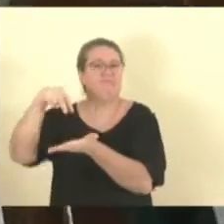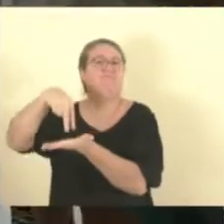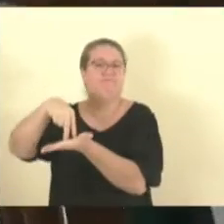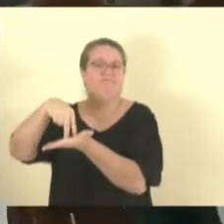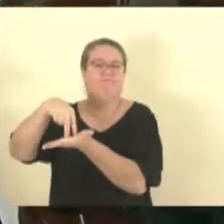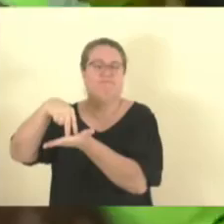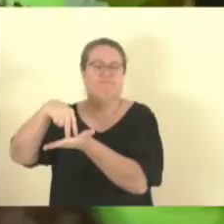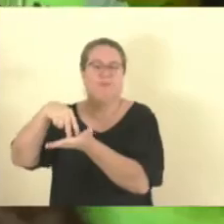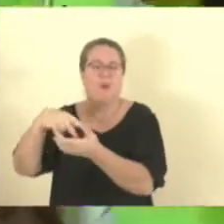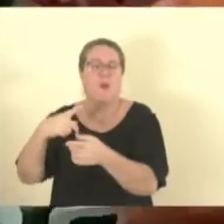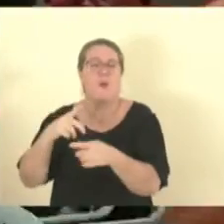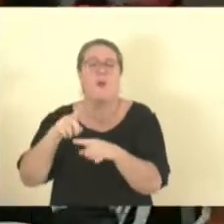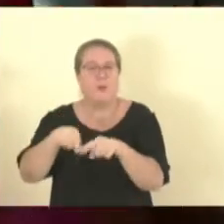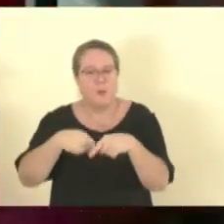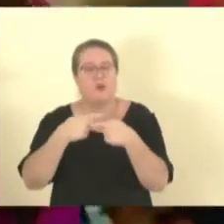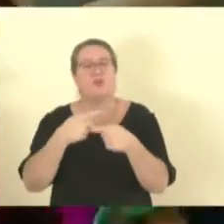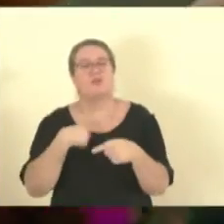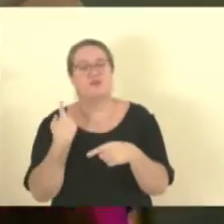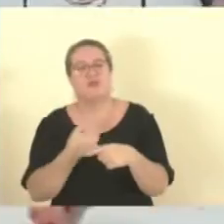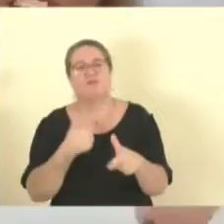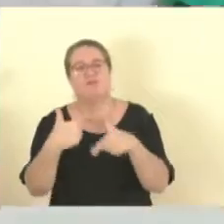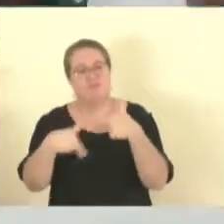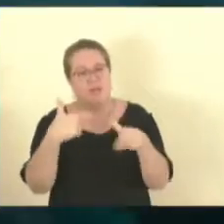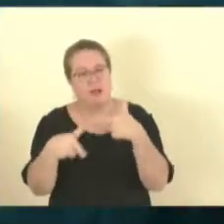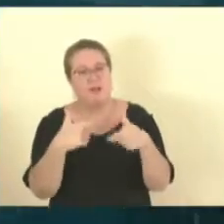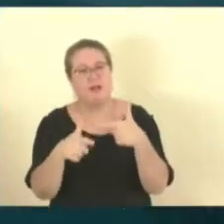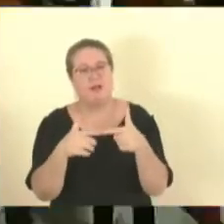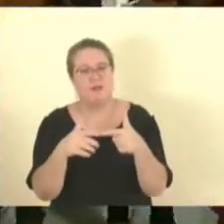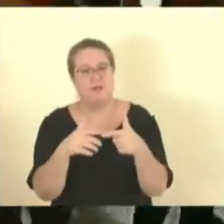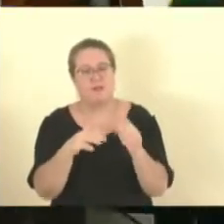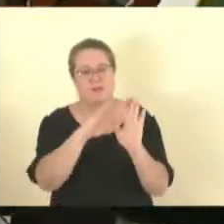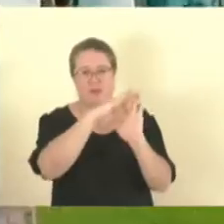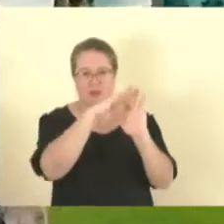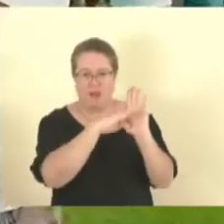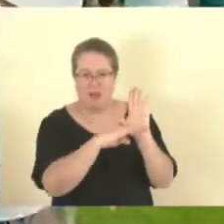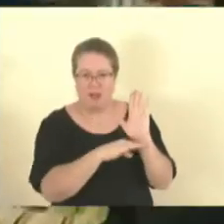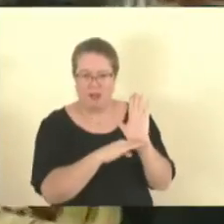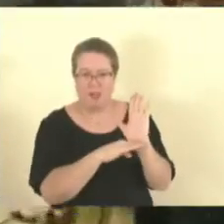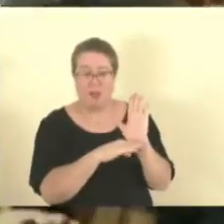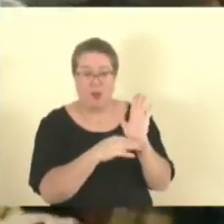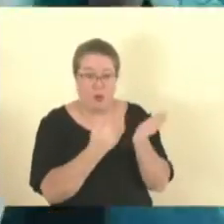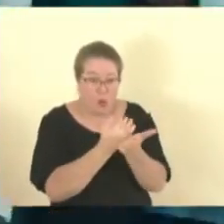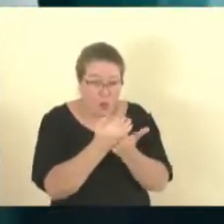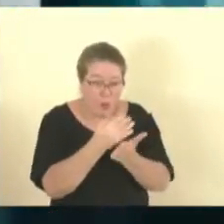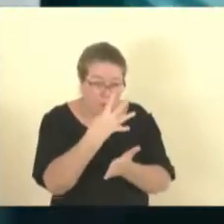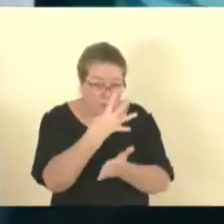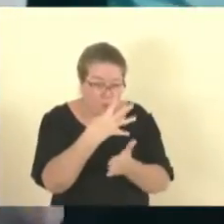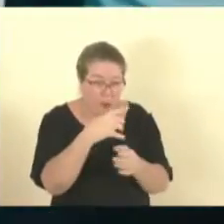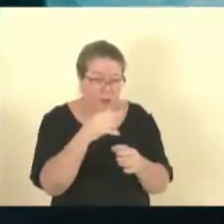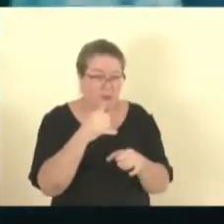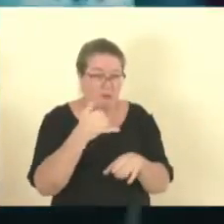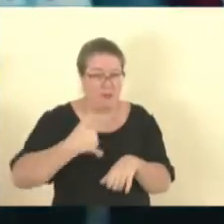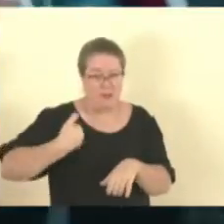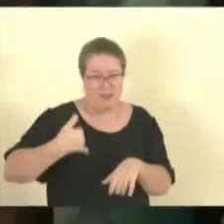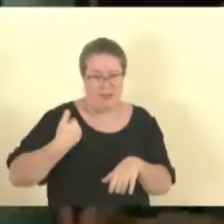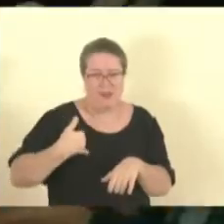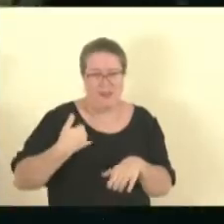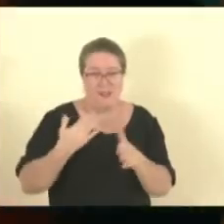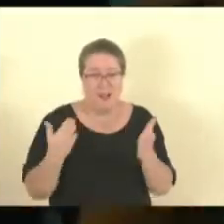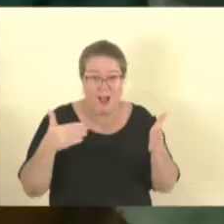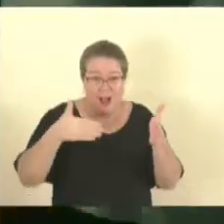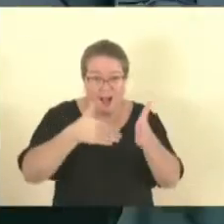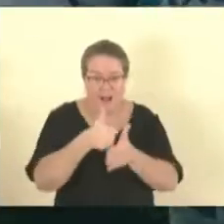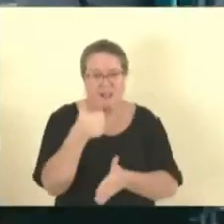trabalhamos com categoria de base. Começamos com 4 anos e vamos até os 17 anos. Então, é um